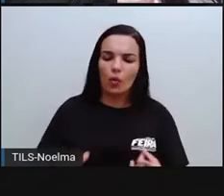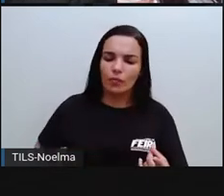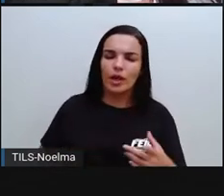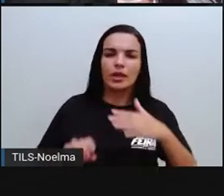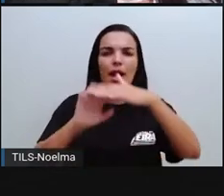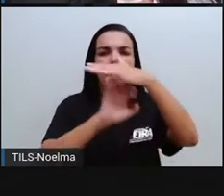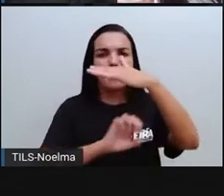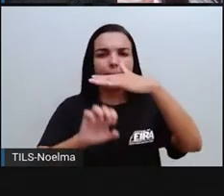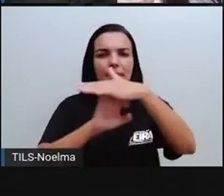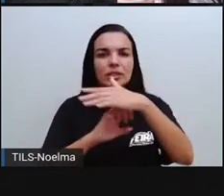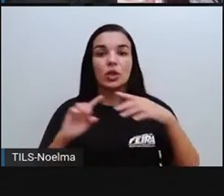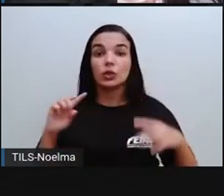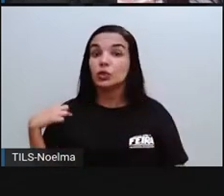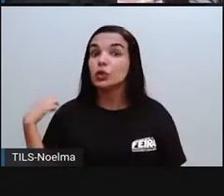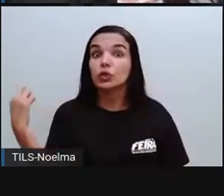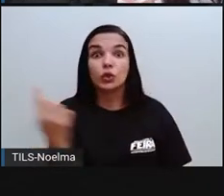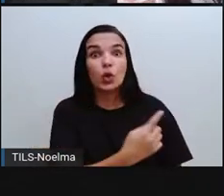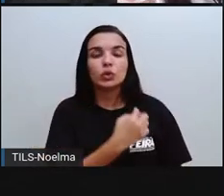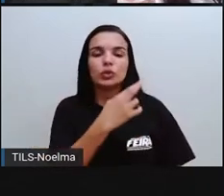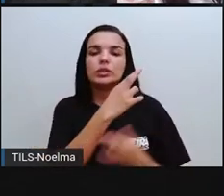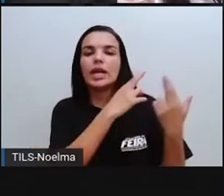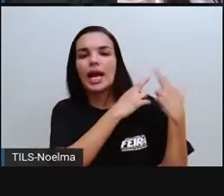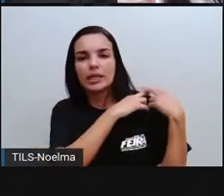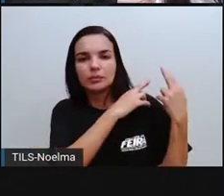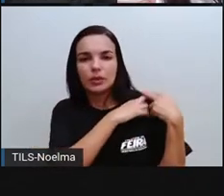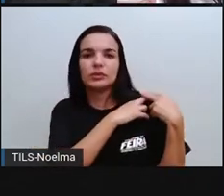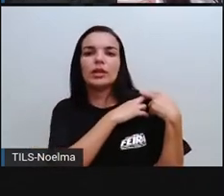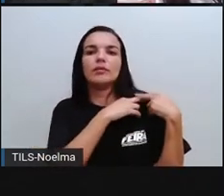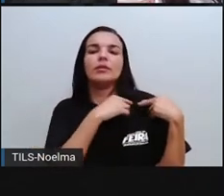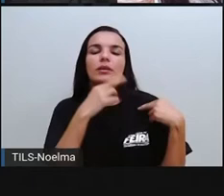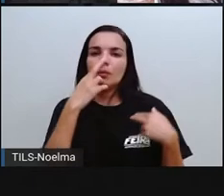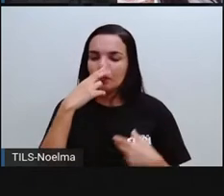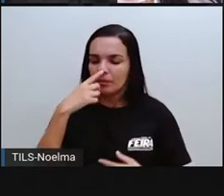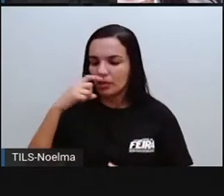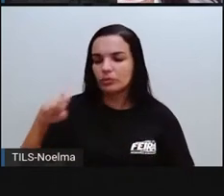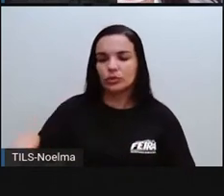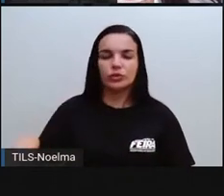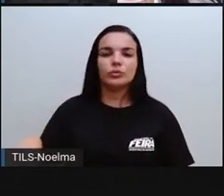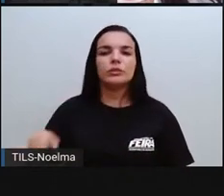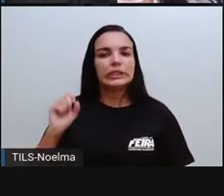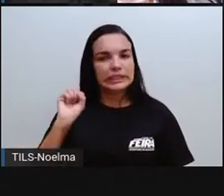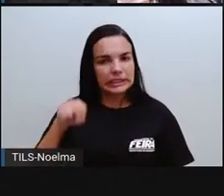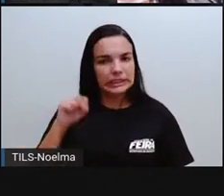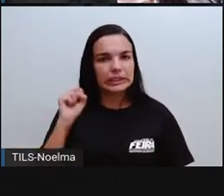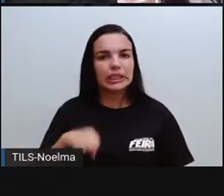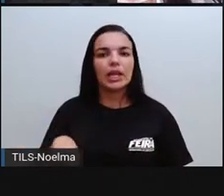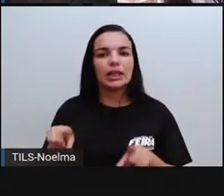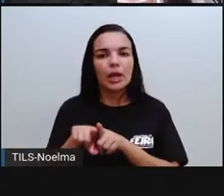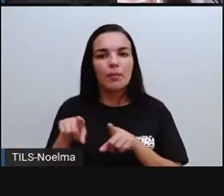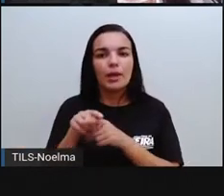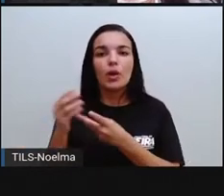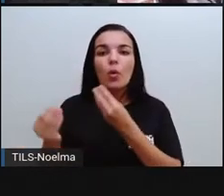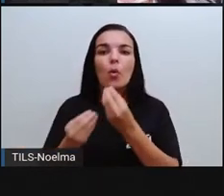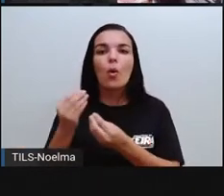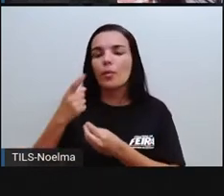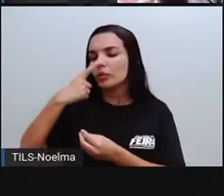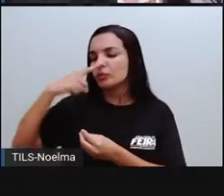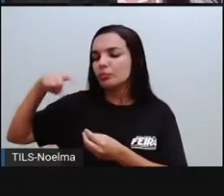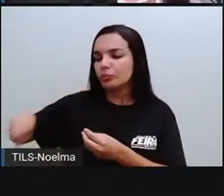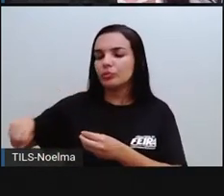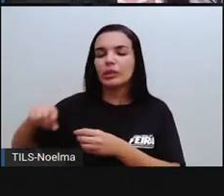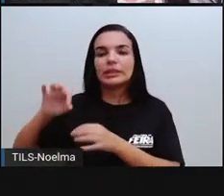e empresas, somos responsáveis pelo lixo, pelo descarte do lixo, descarte